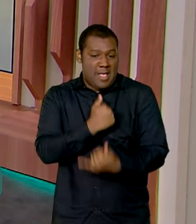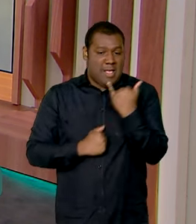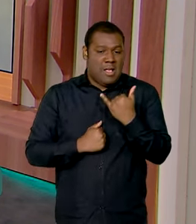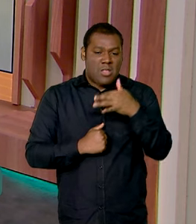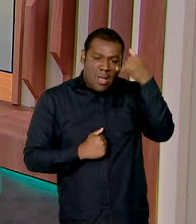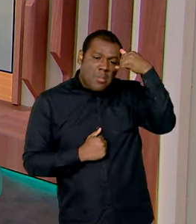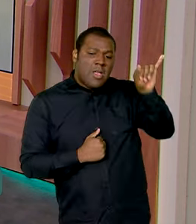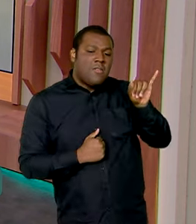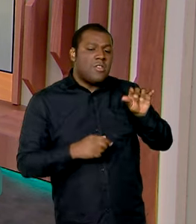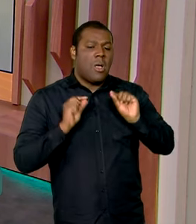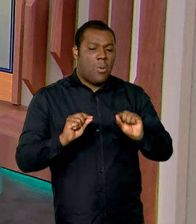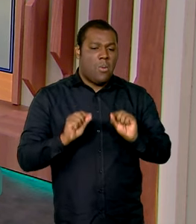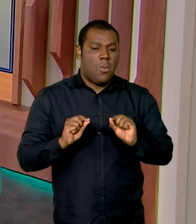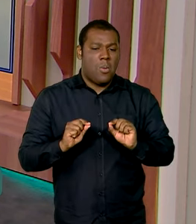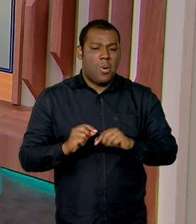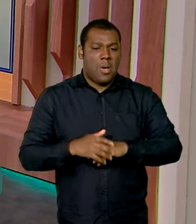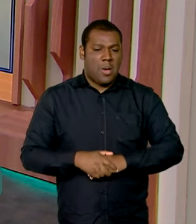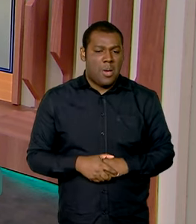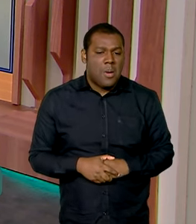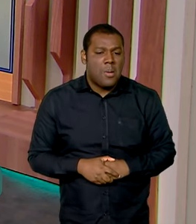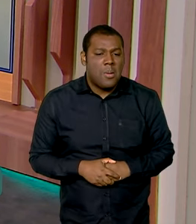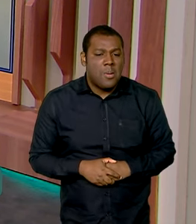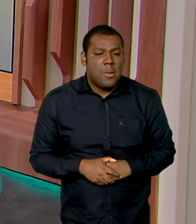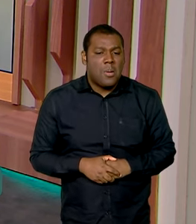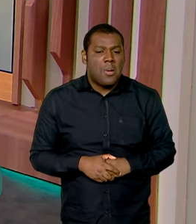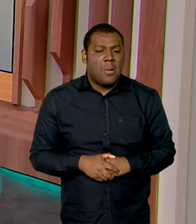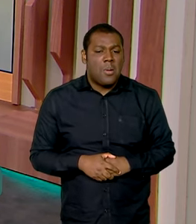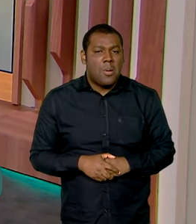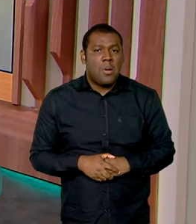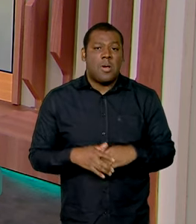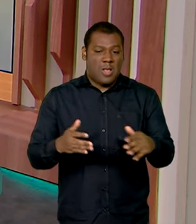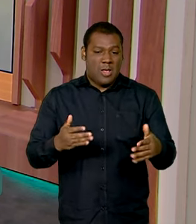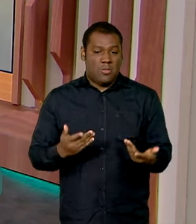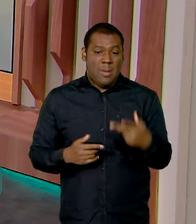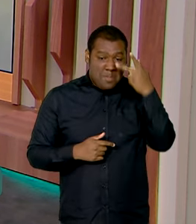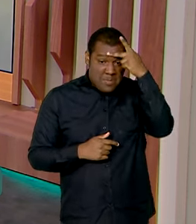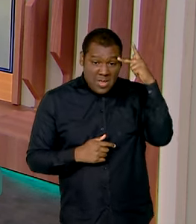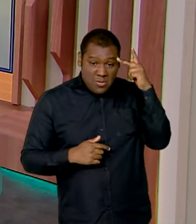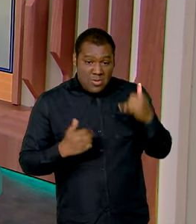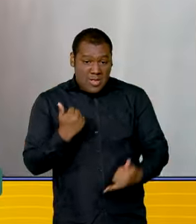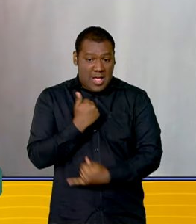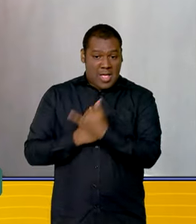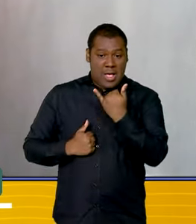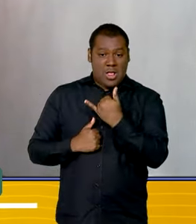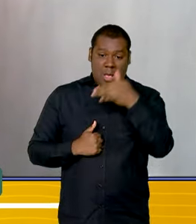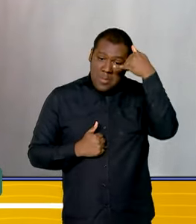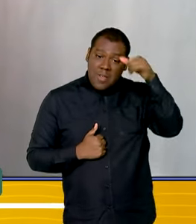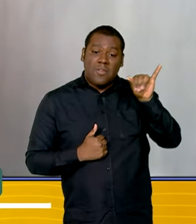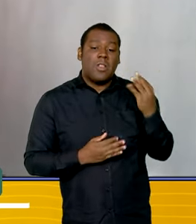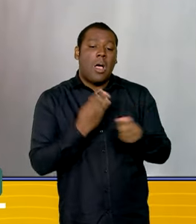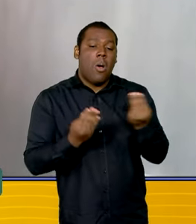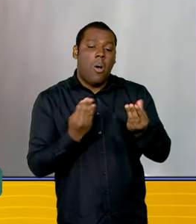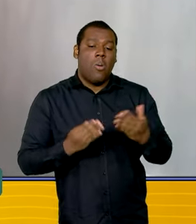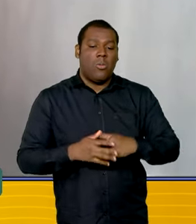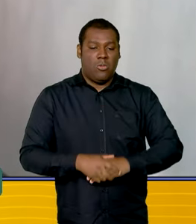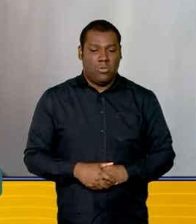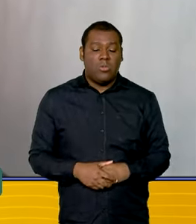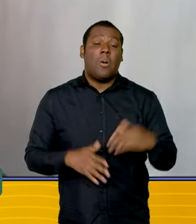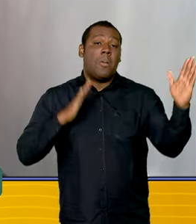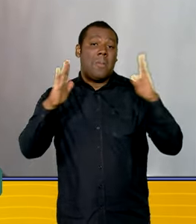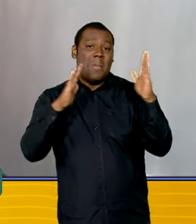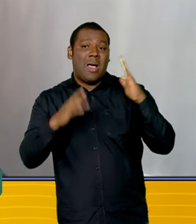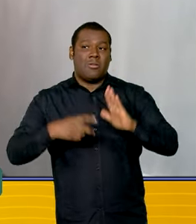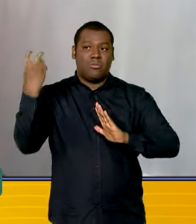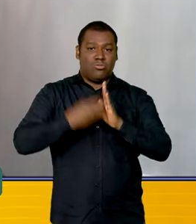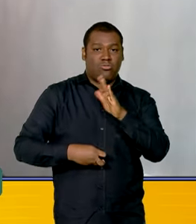parar para fazer a sua declaração e não cair em golpes? Nesses períodos do imposto de renda, quando a gente